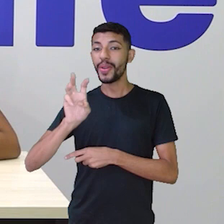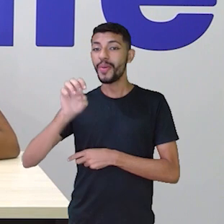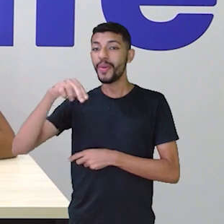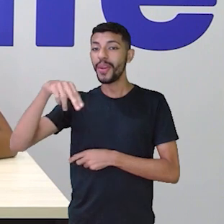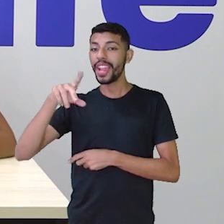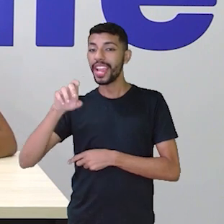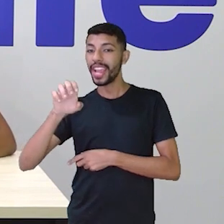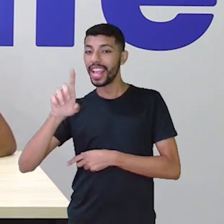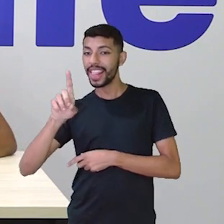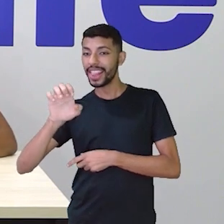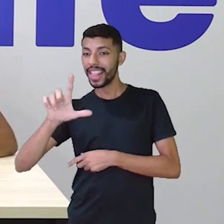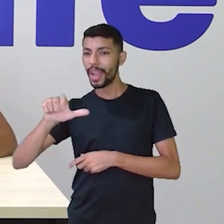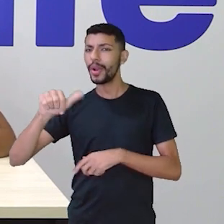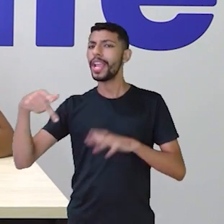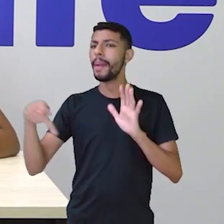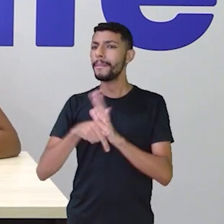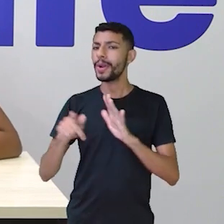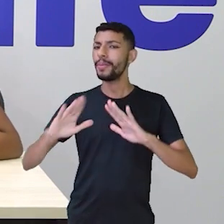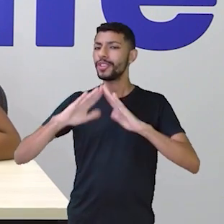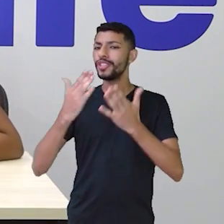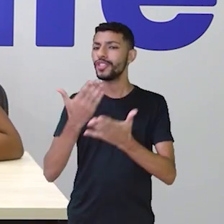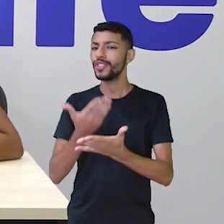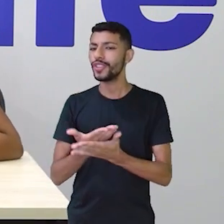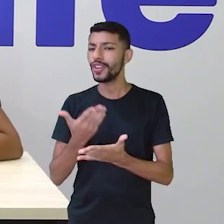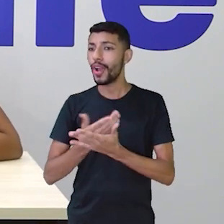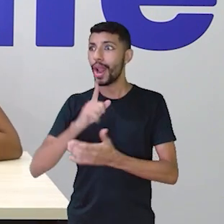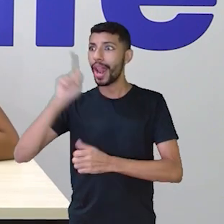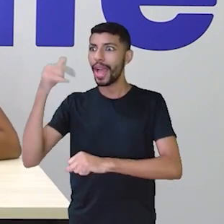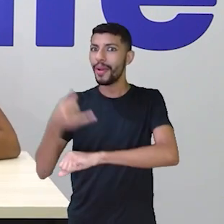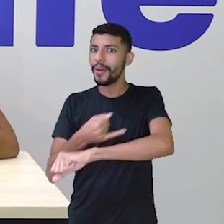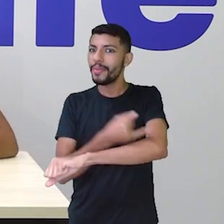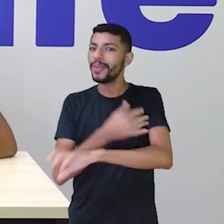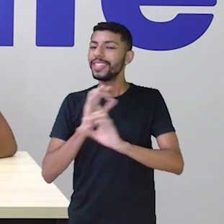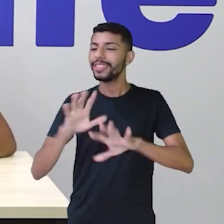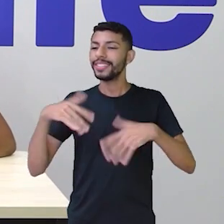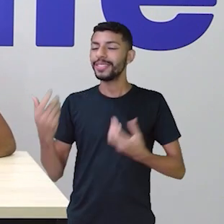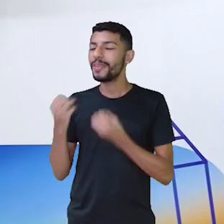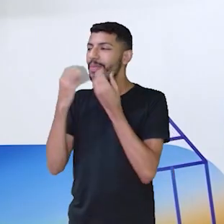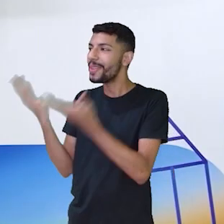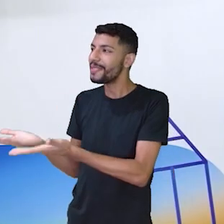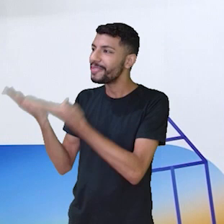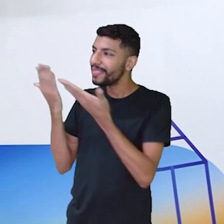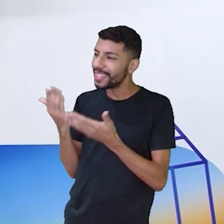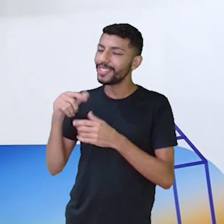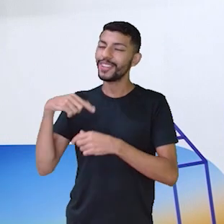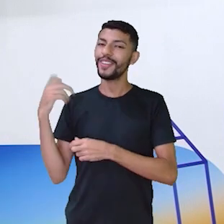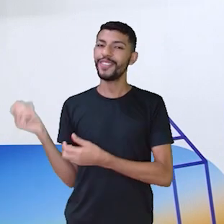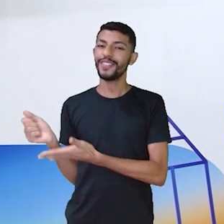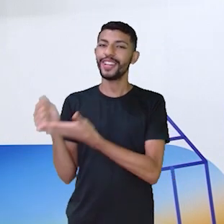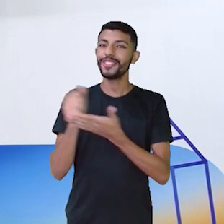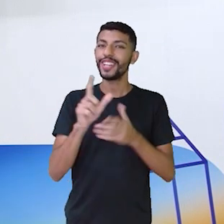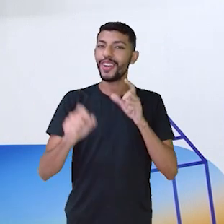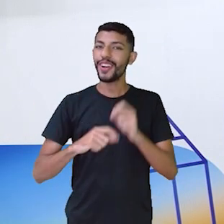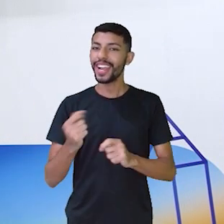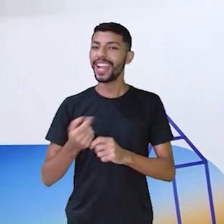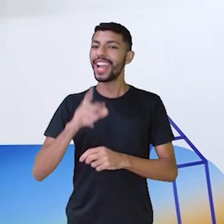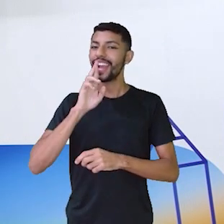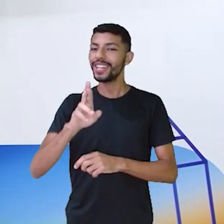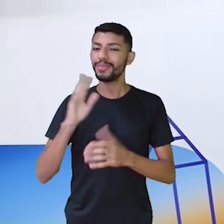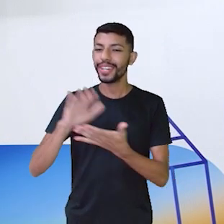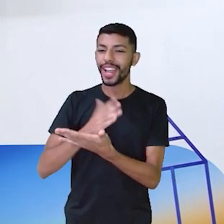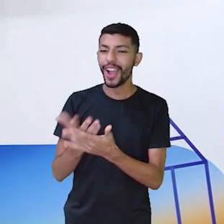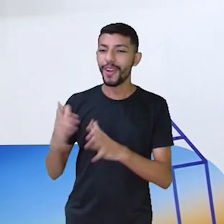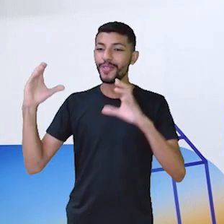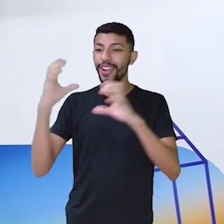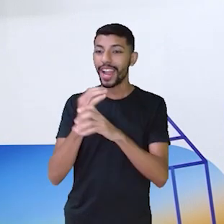Paraim. Sejam muito bem-vindos! Eles vão estar ajudando aqui a resolver alguns probleminhas de adição e subtração.